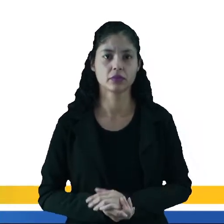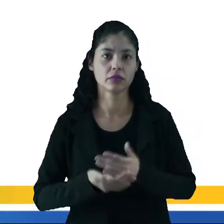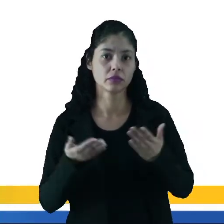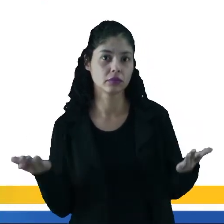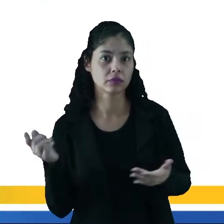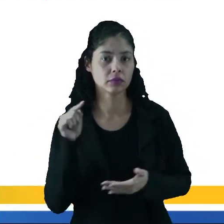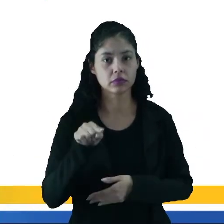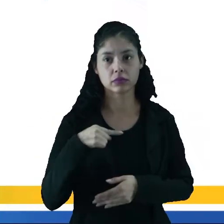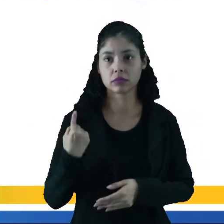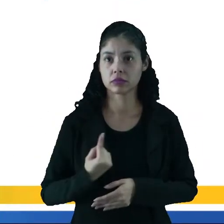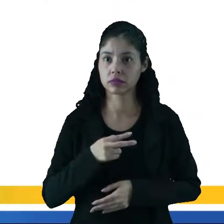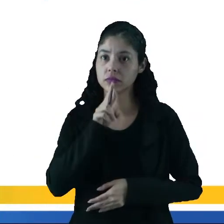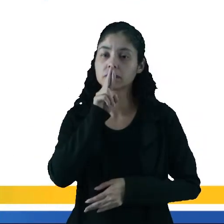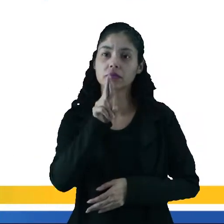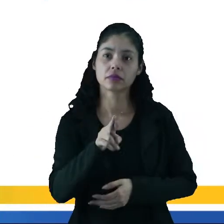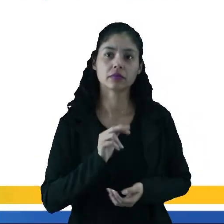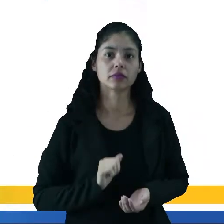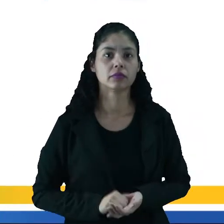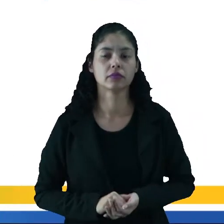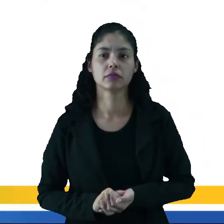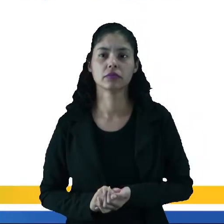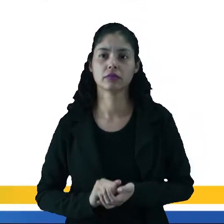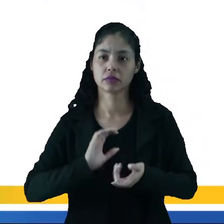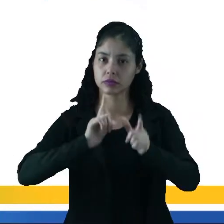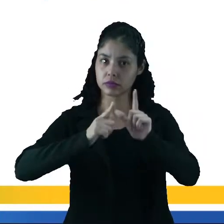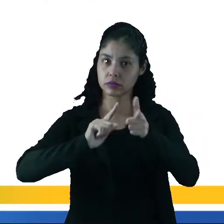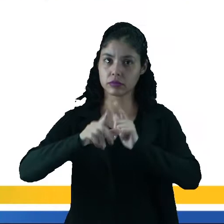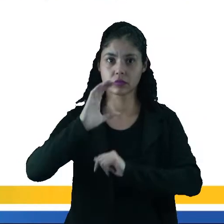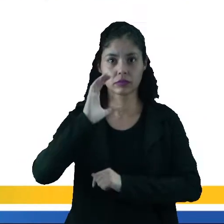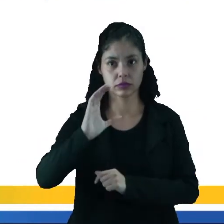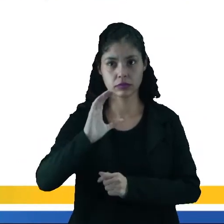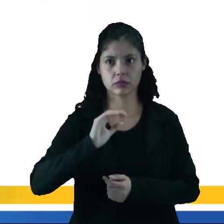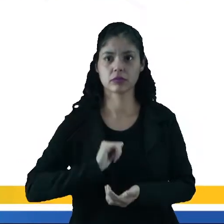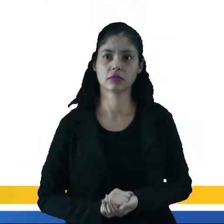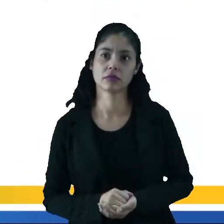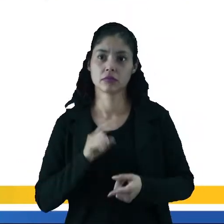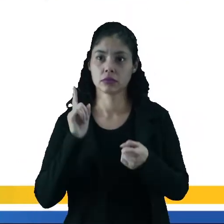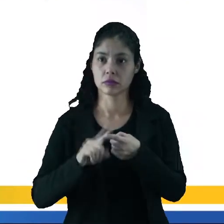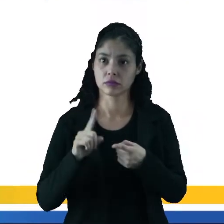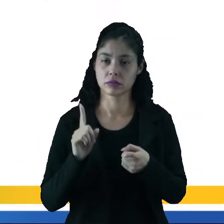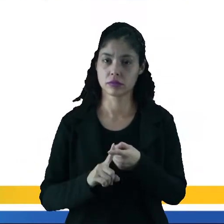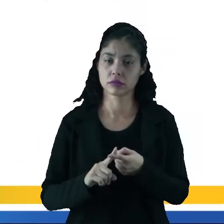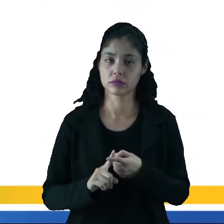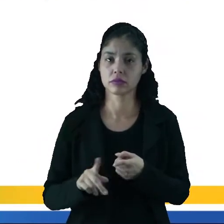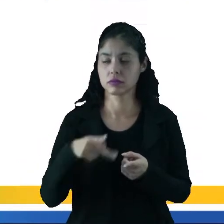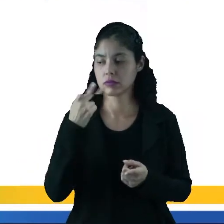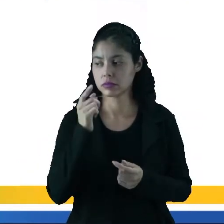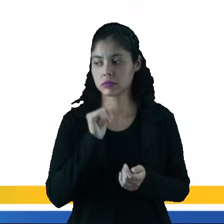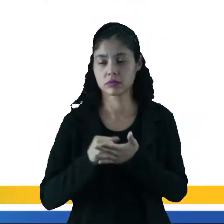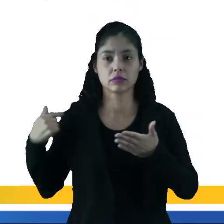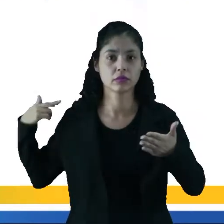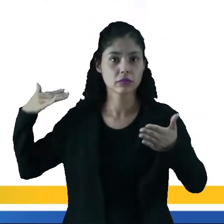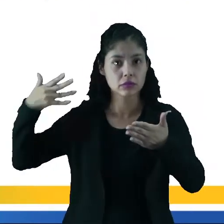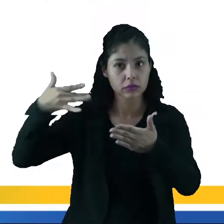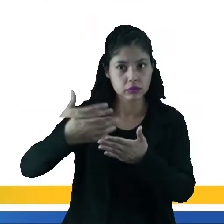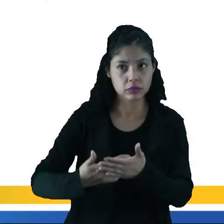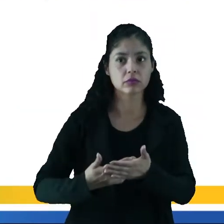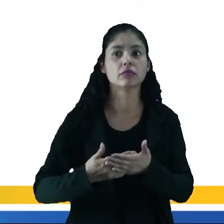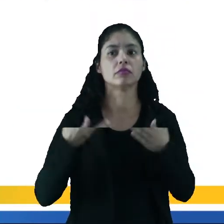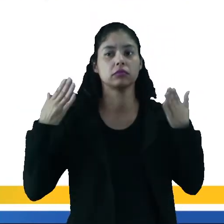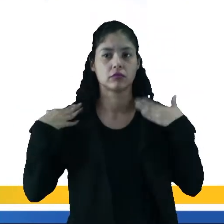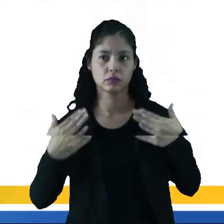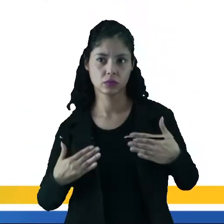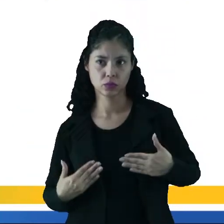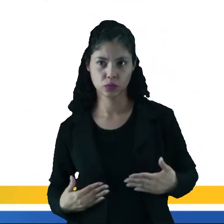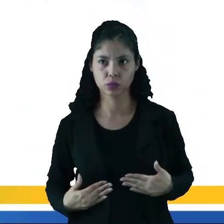Gente, aqui a única resposta correta seria justamente essa letra C. Por quê? Ele vai dizer que avança a investigação da